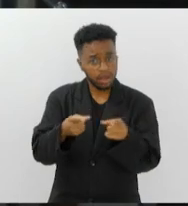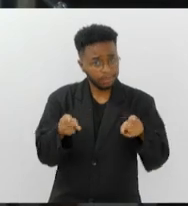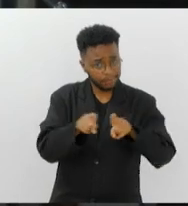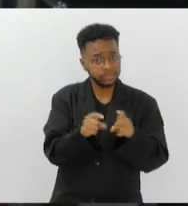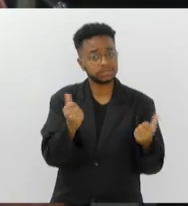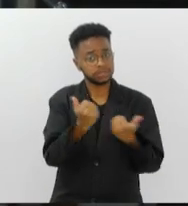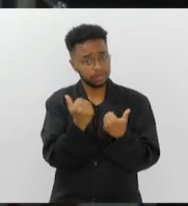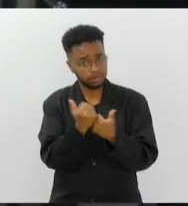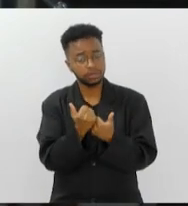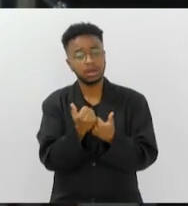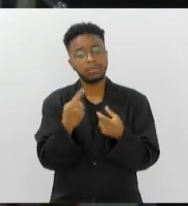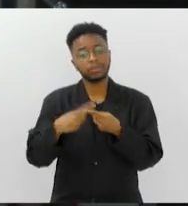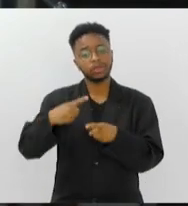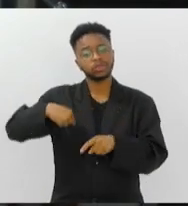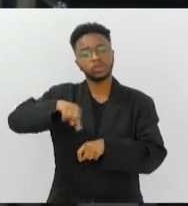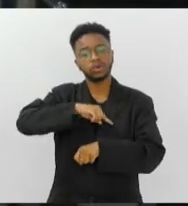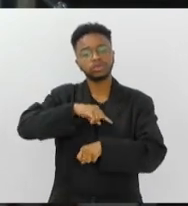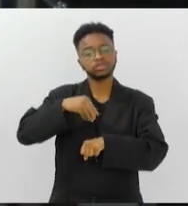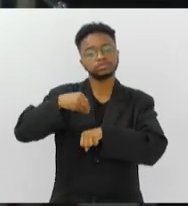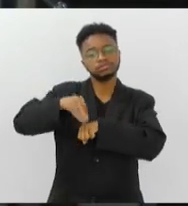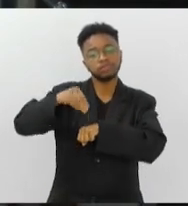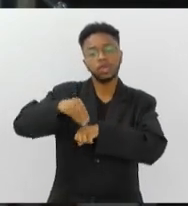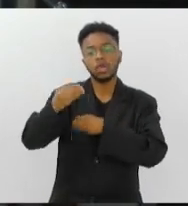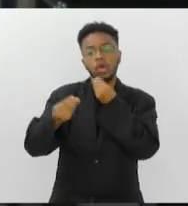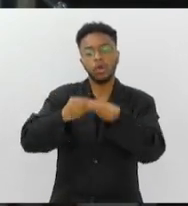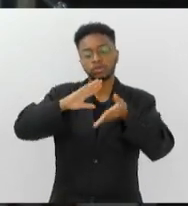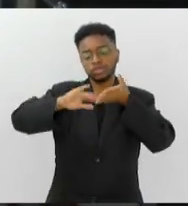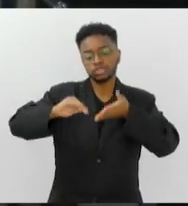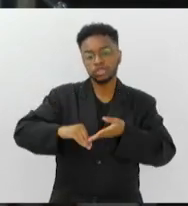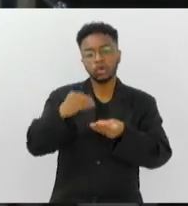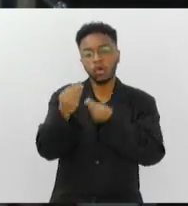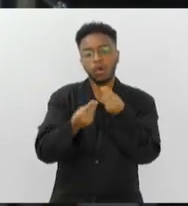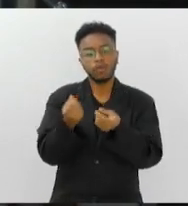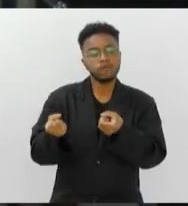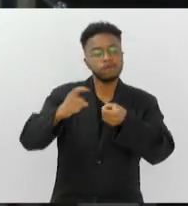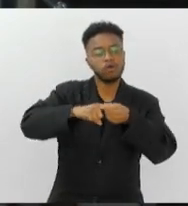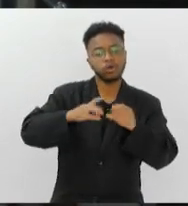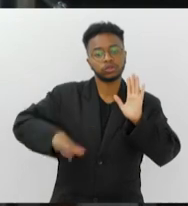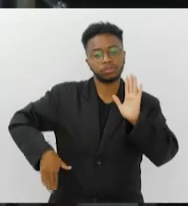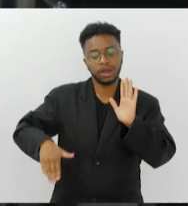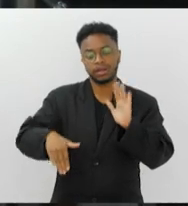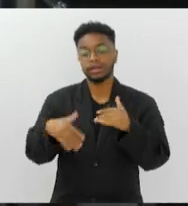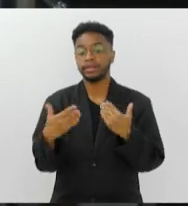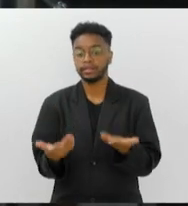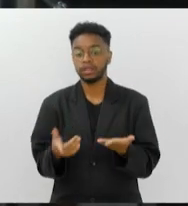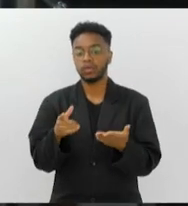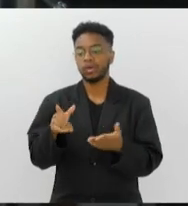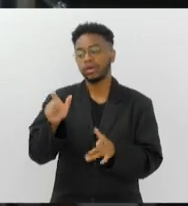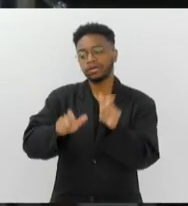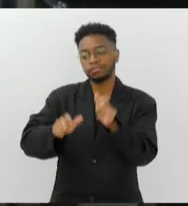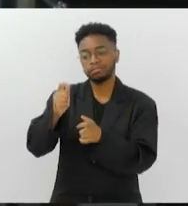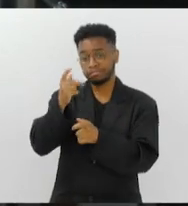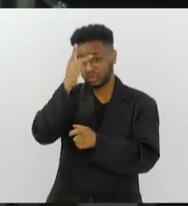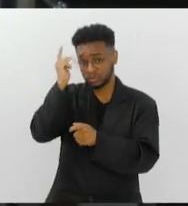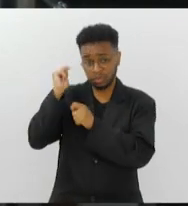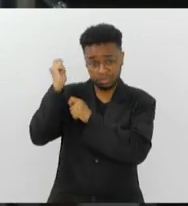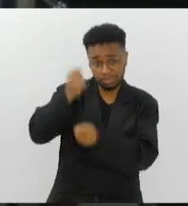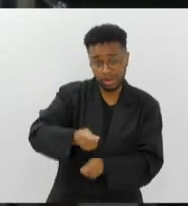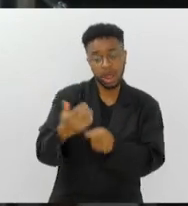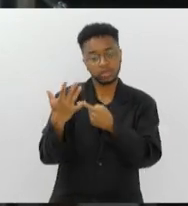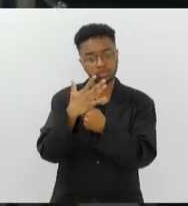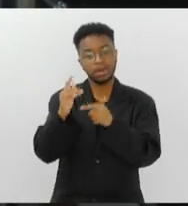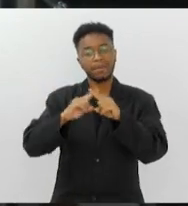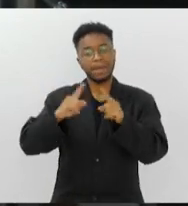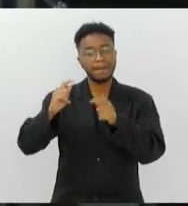em que a gente deu um treinamento de ensinar como é que tira da rede, devolve com saúde. Então eles têm sido muito parceiros em relação a isso. Mas a pesca industrial